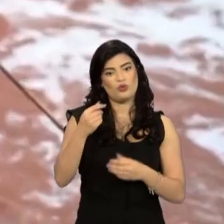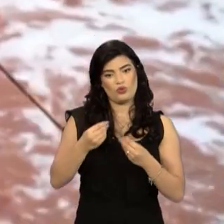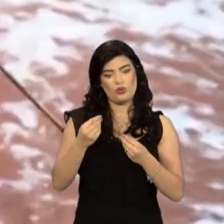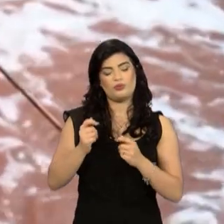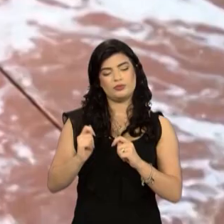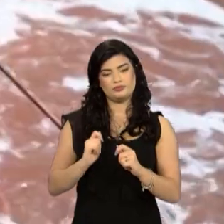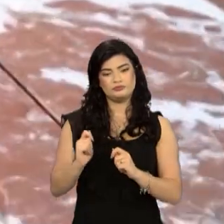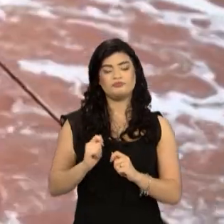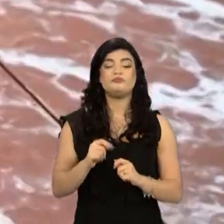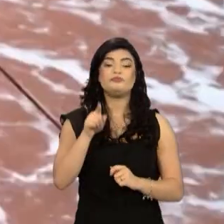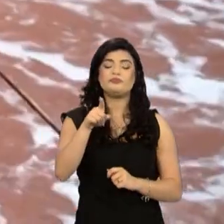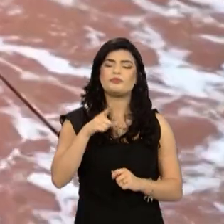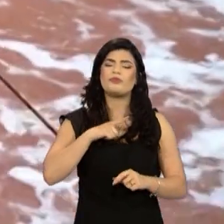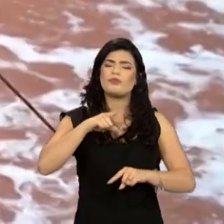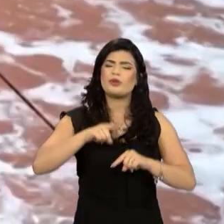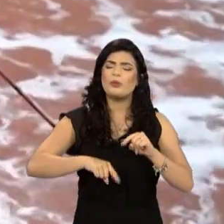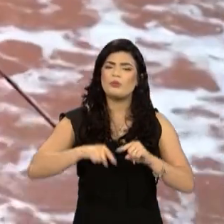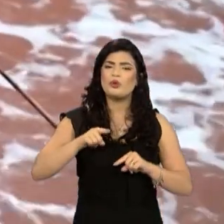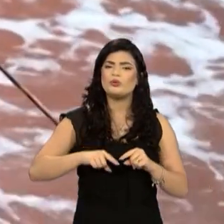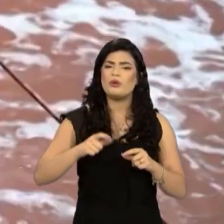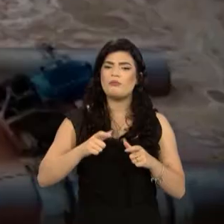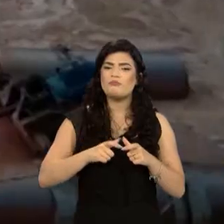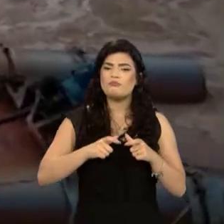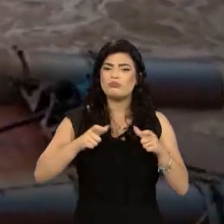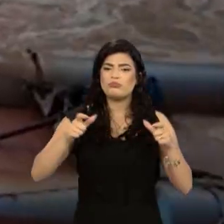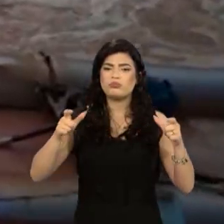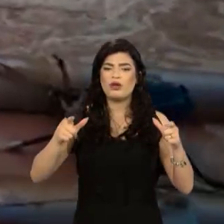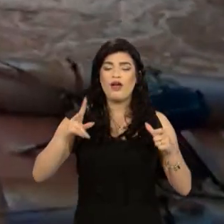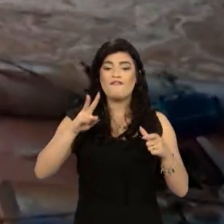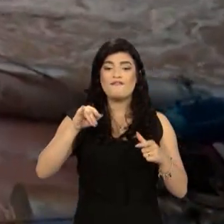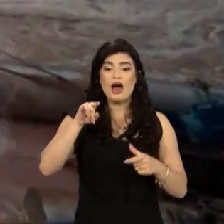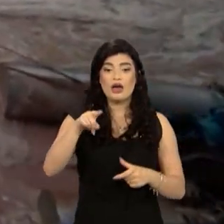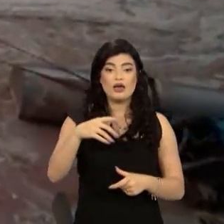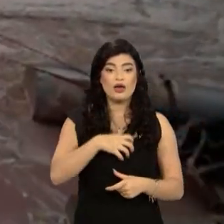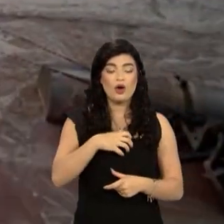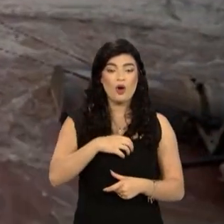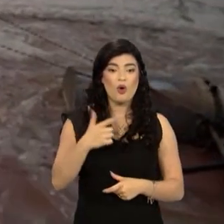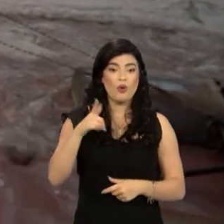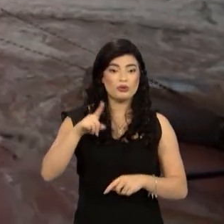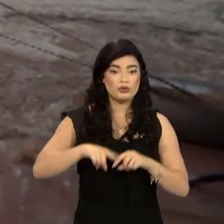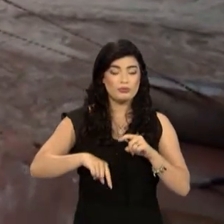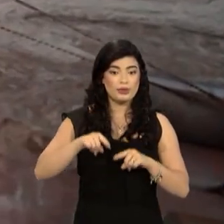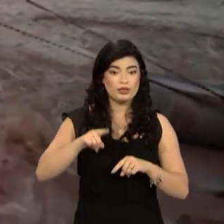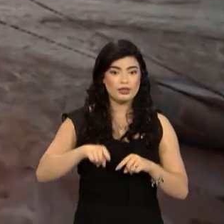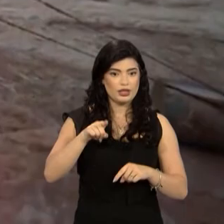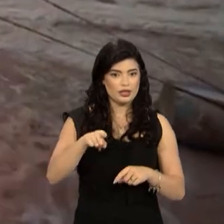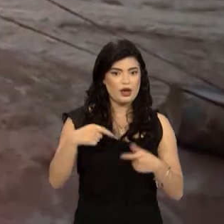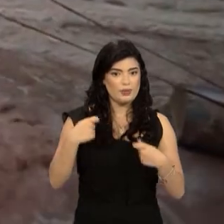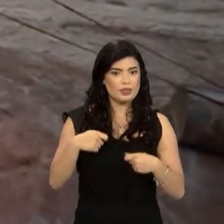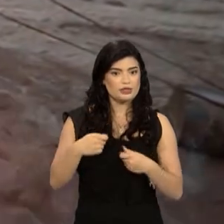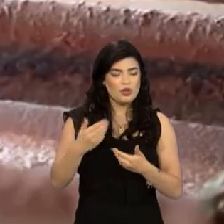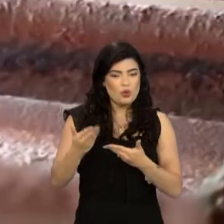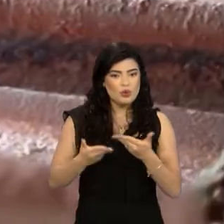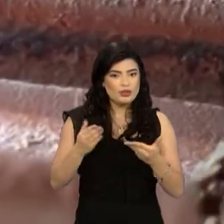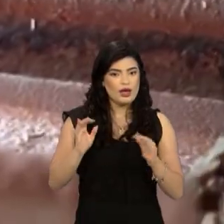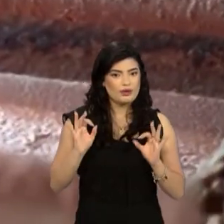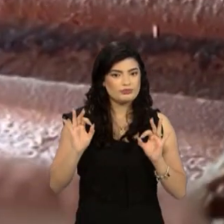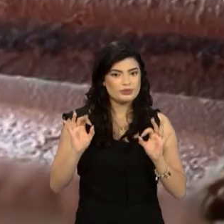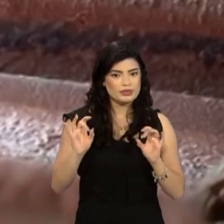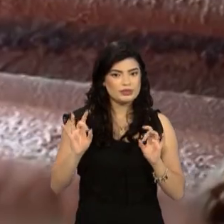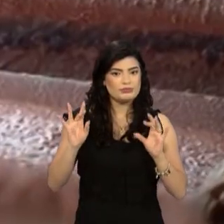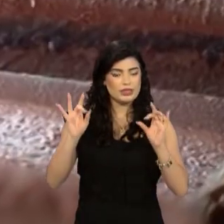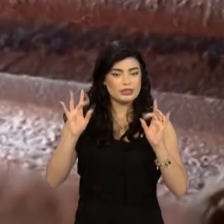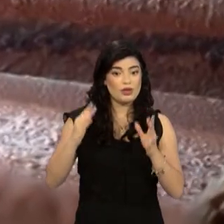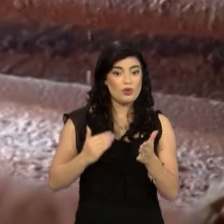No caso desses produtos, que mais tarde vão virar outro tipo de matéria-prima, existe um cuidado especial que